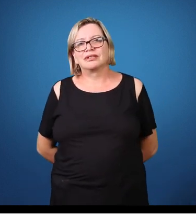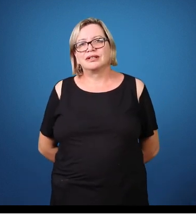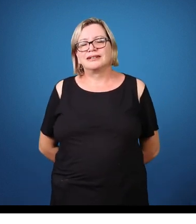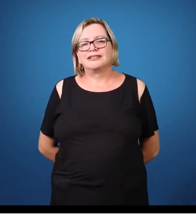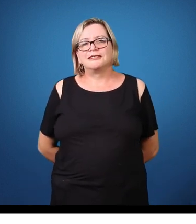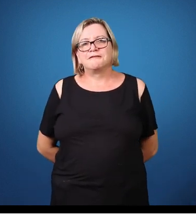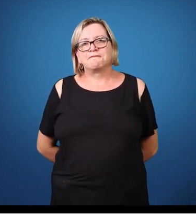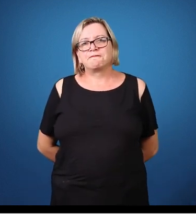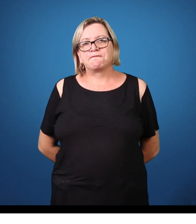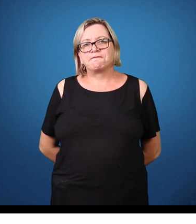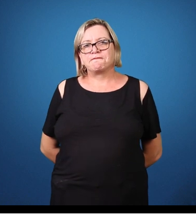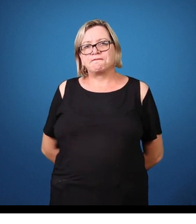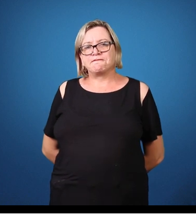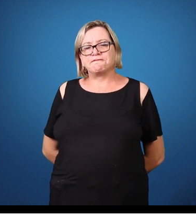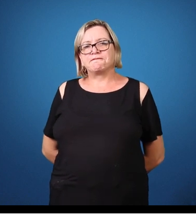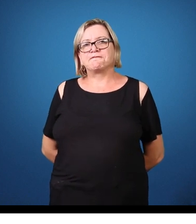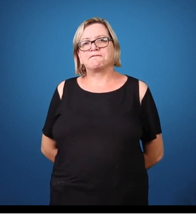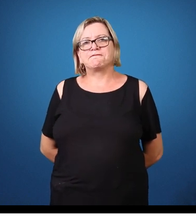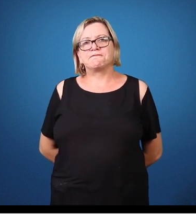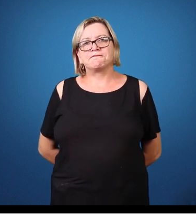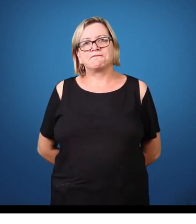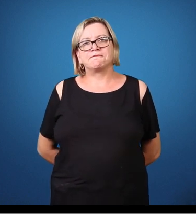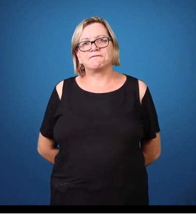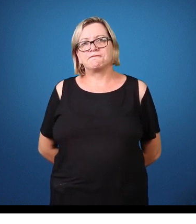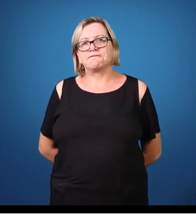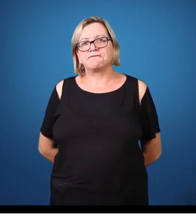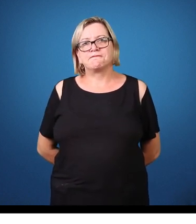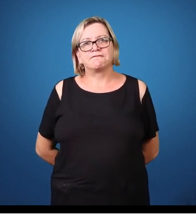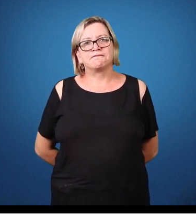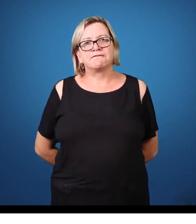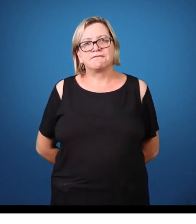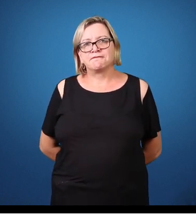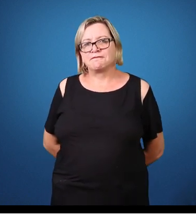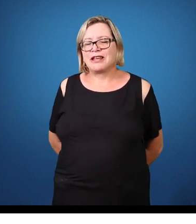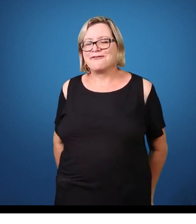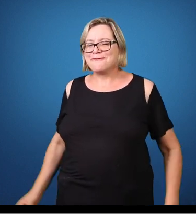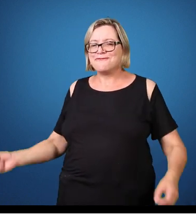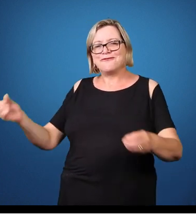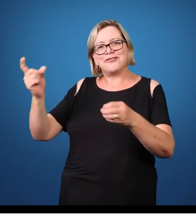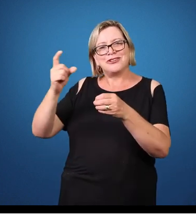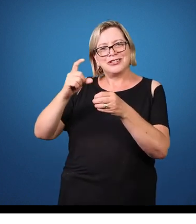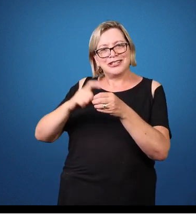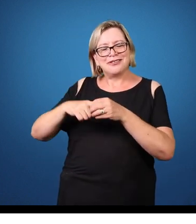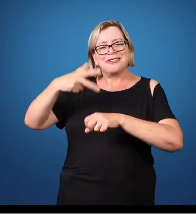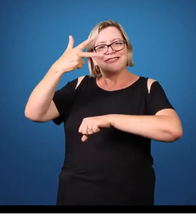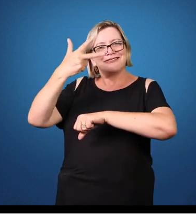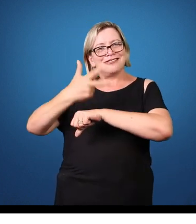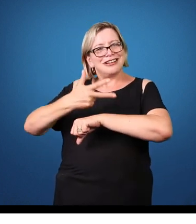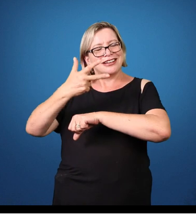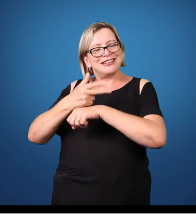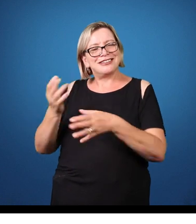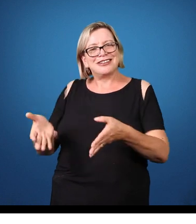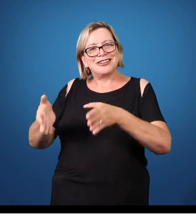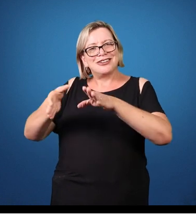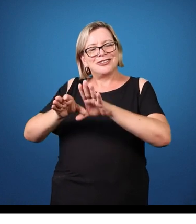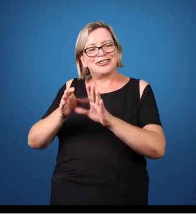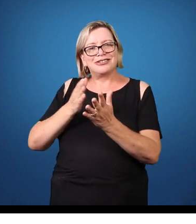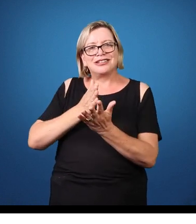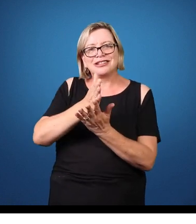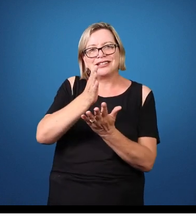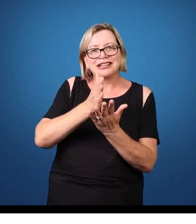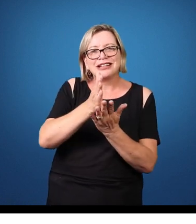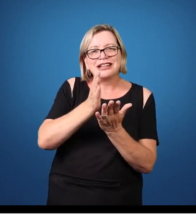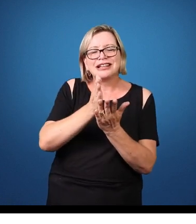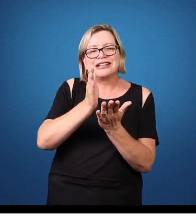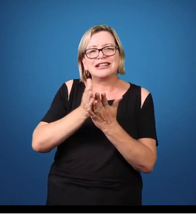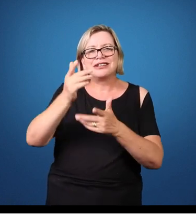Estamos de volta com a nossa websérie Inclusão e Acessibilidade, essa causa também é sua. Antes do intervalo, nós estávamos conversando